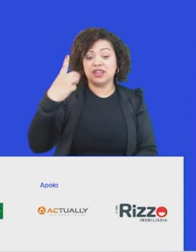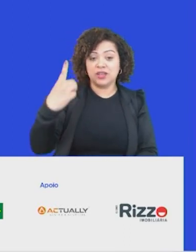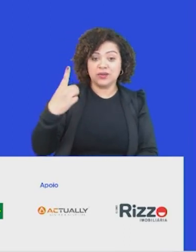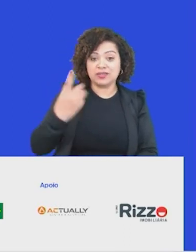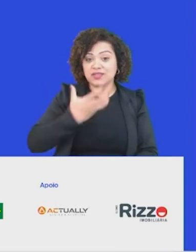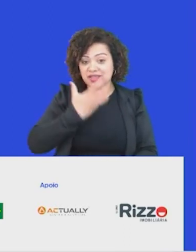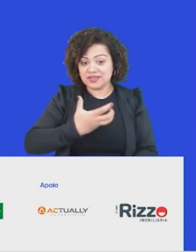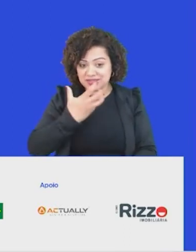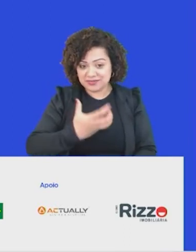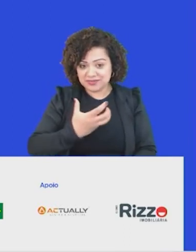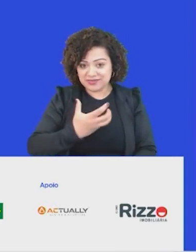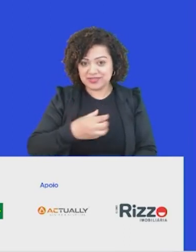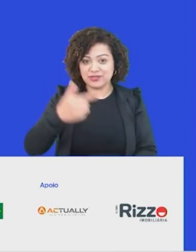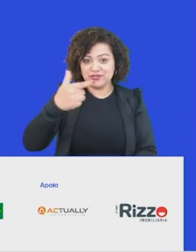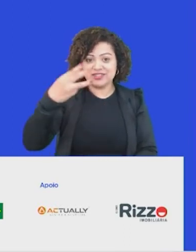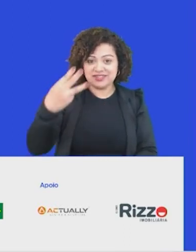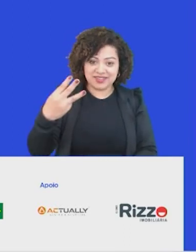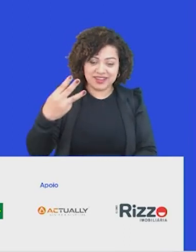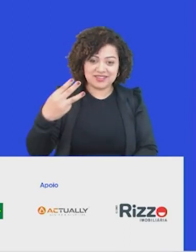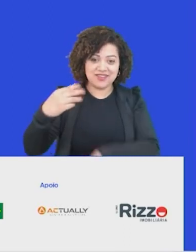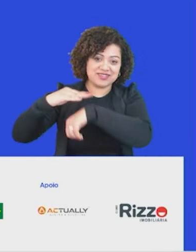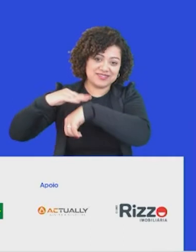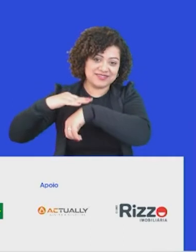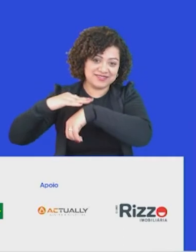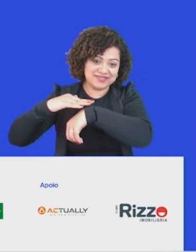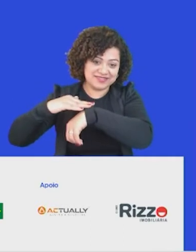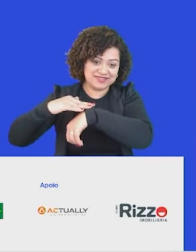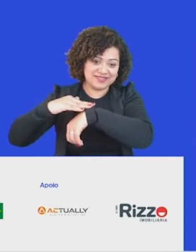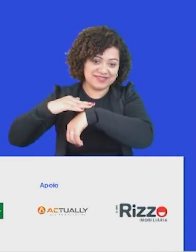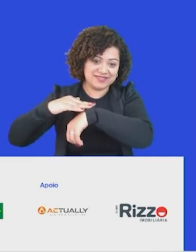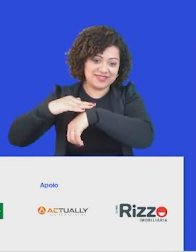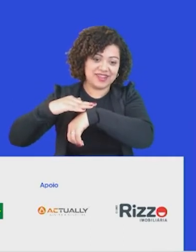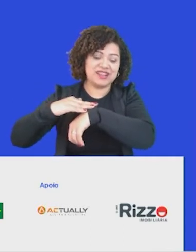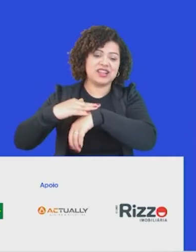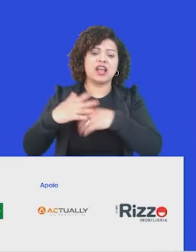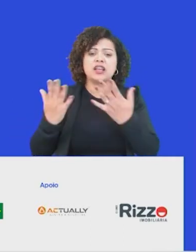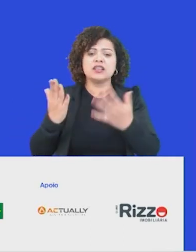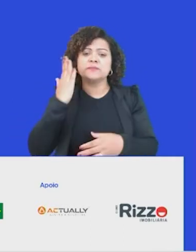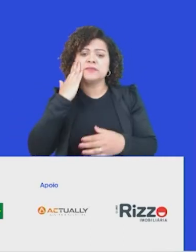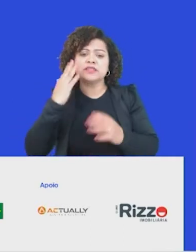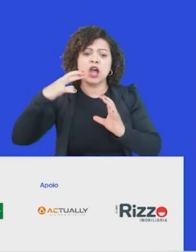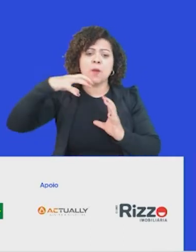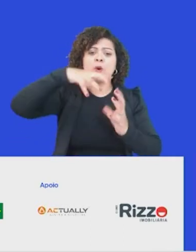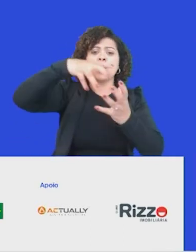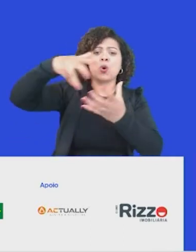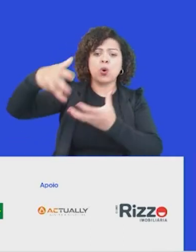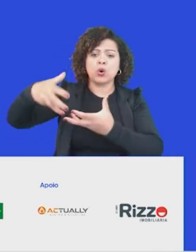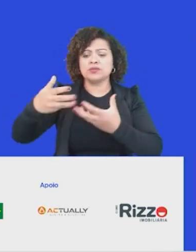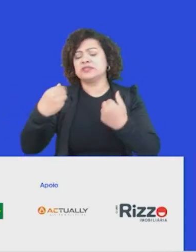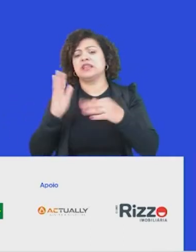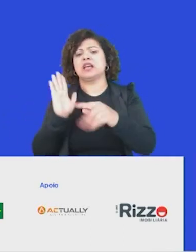horas, 36 minutos. E a gente tem um discurso falando assim, ah, precisamos salvar o planeta, né?